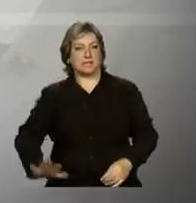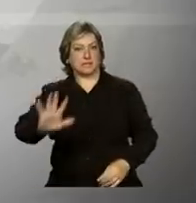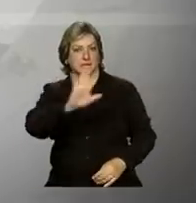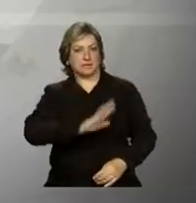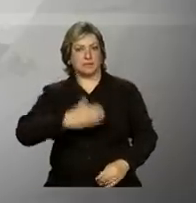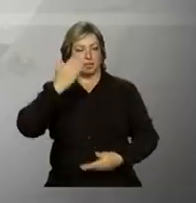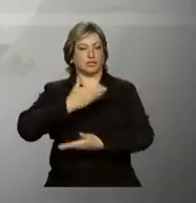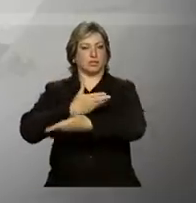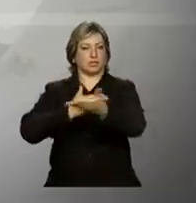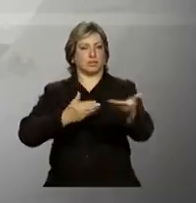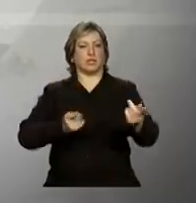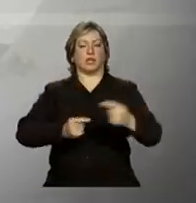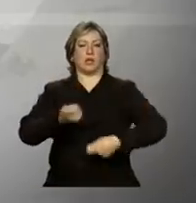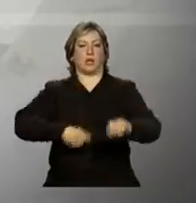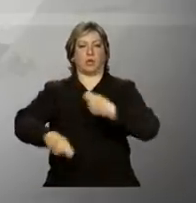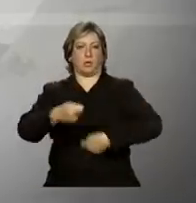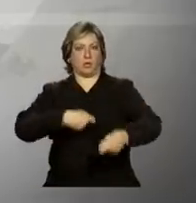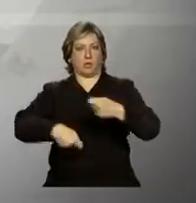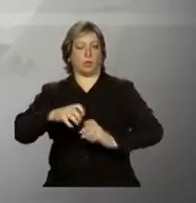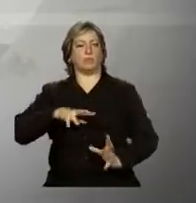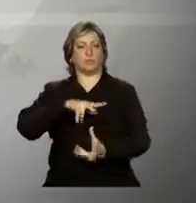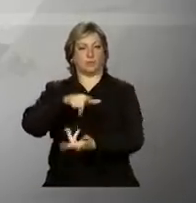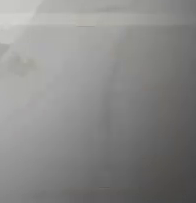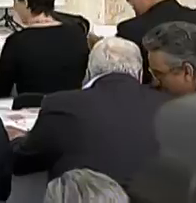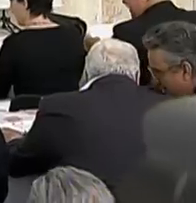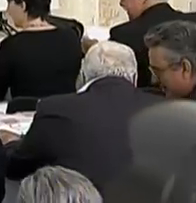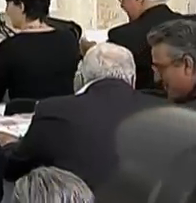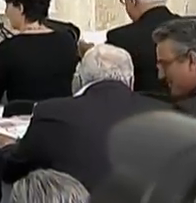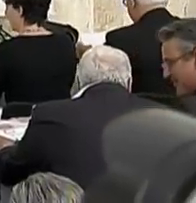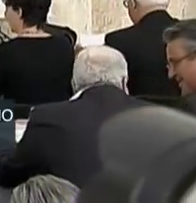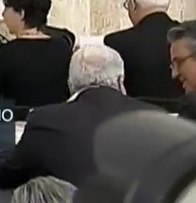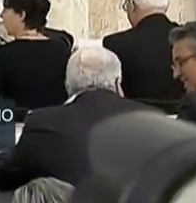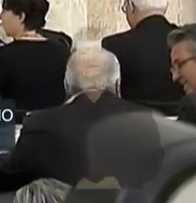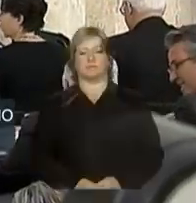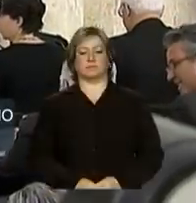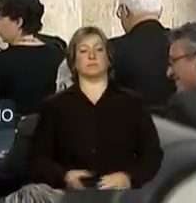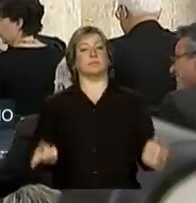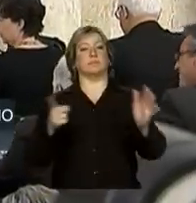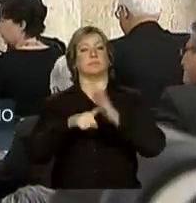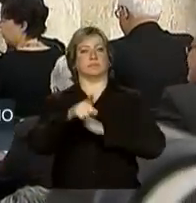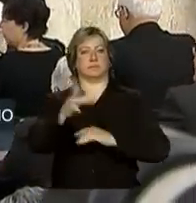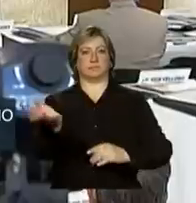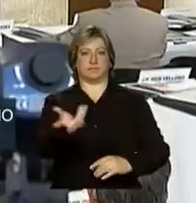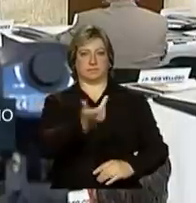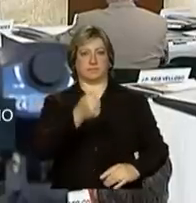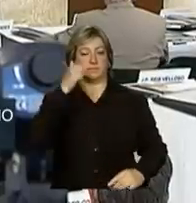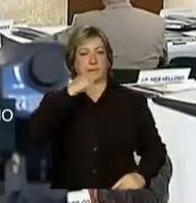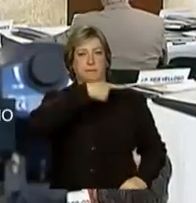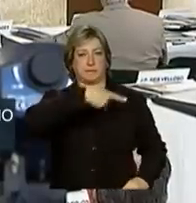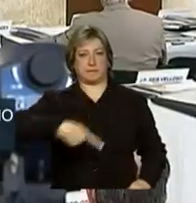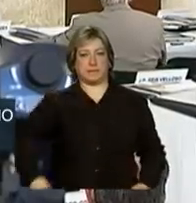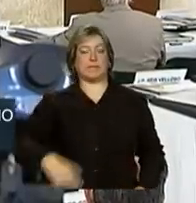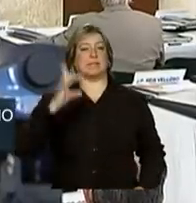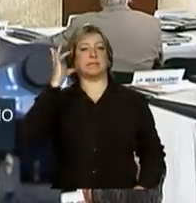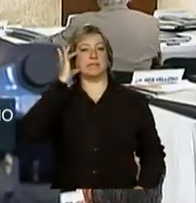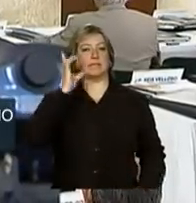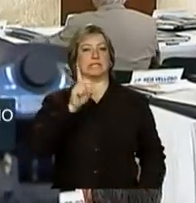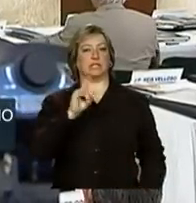diante do cenário econômico internacional. Excelentíssima senhora presidenta Dilma Rousseff,